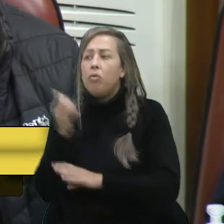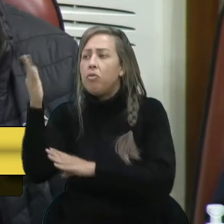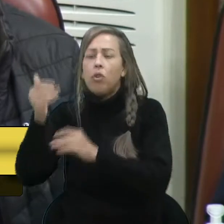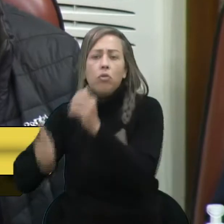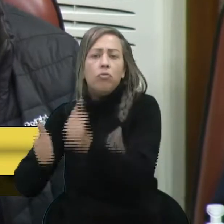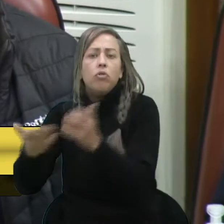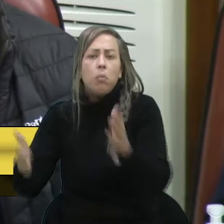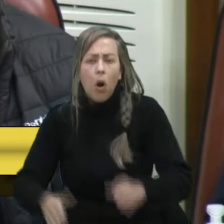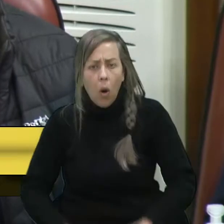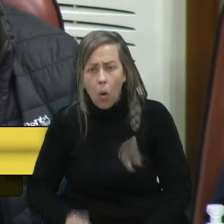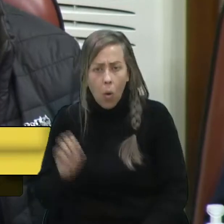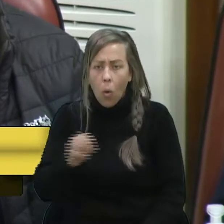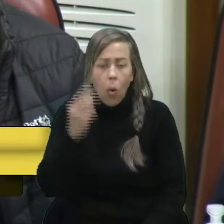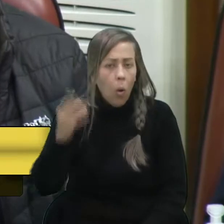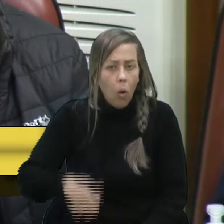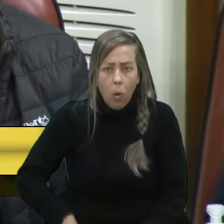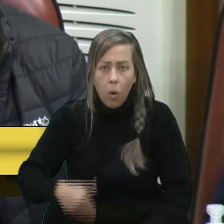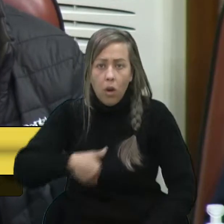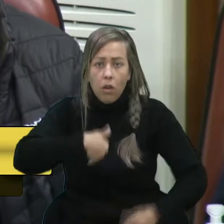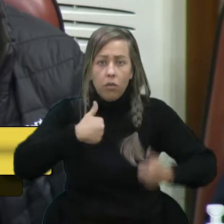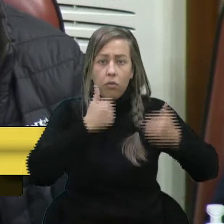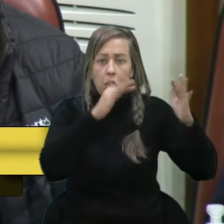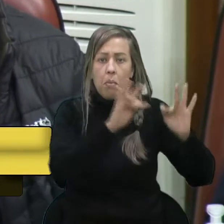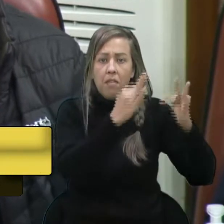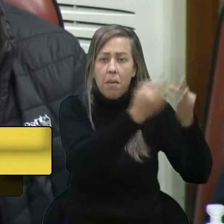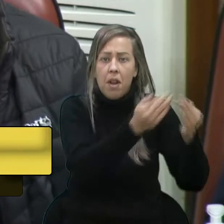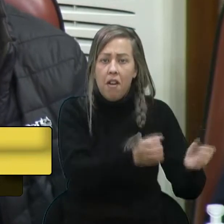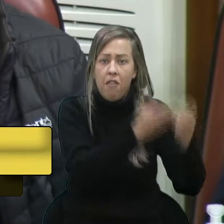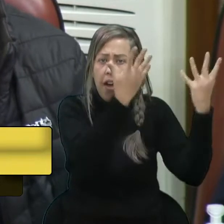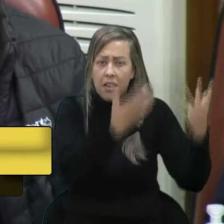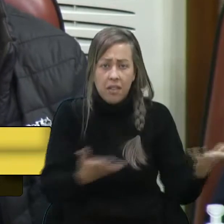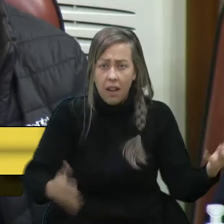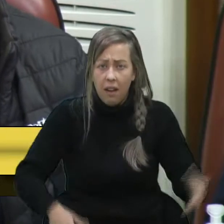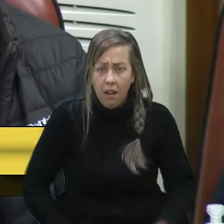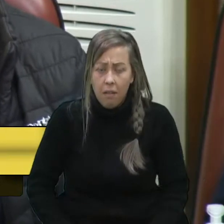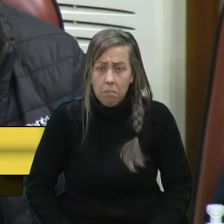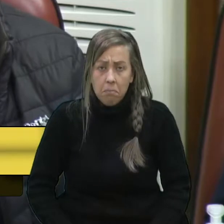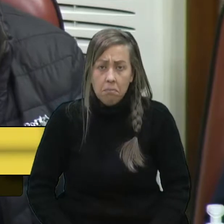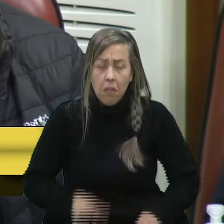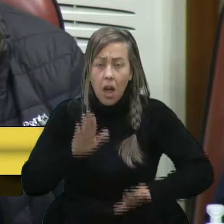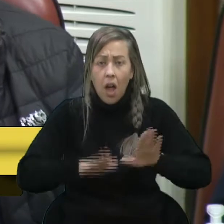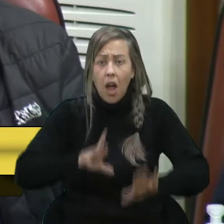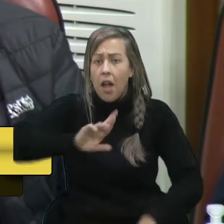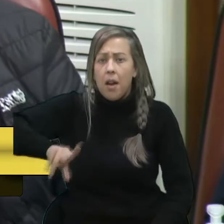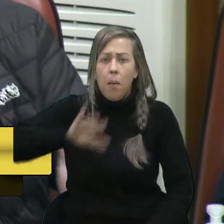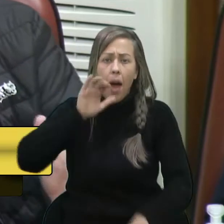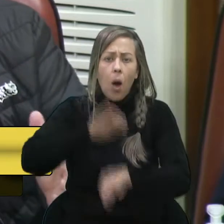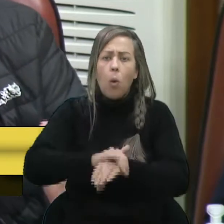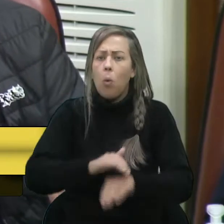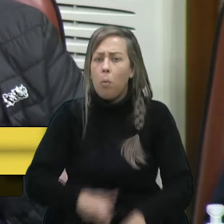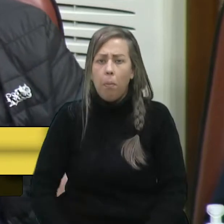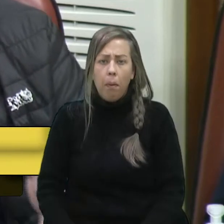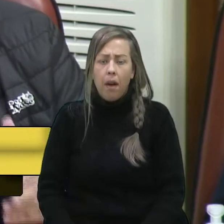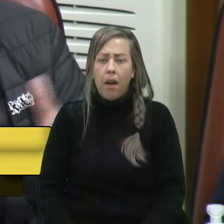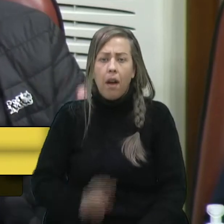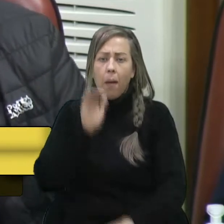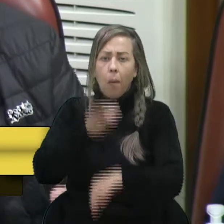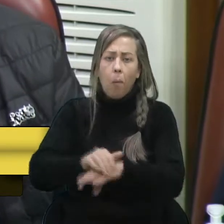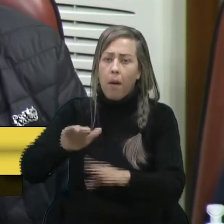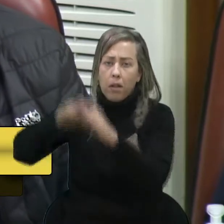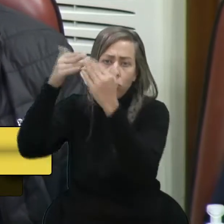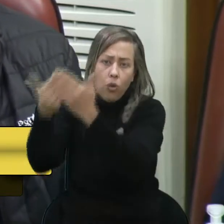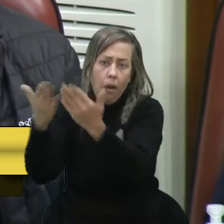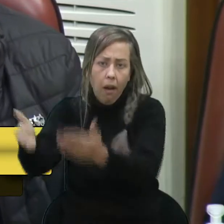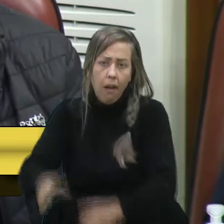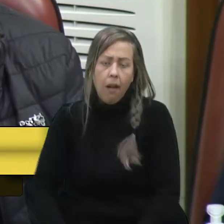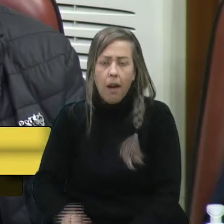seja, ou em uma festa em família, vamos dizer assim? Então não é culpar, senhor, diretamente, a escola